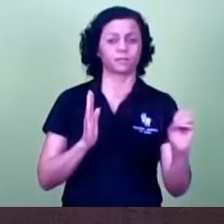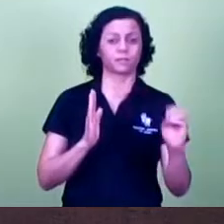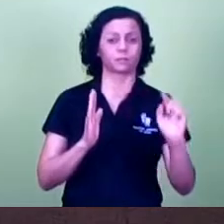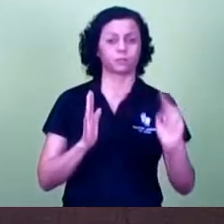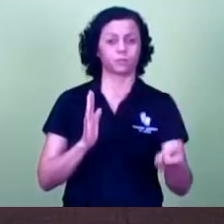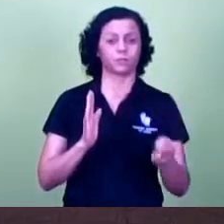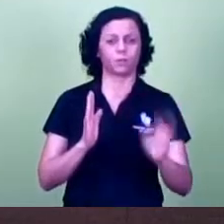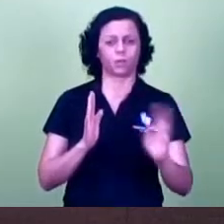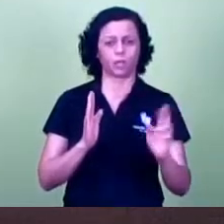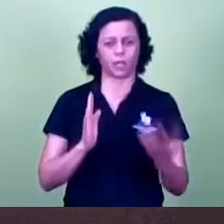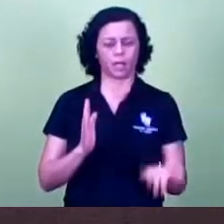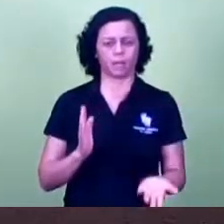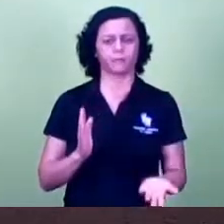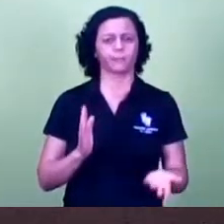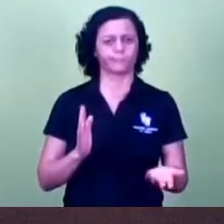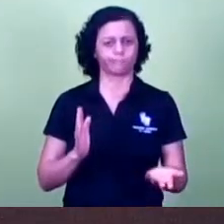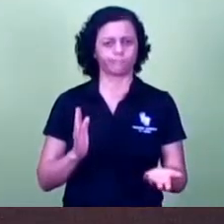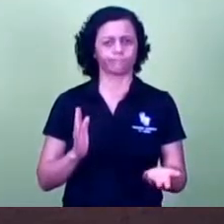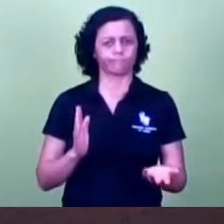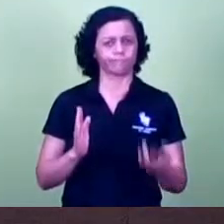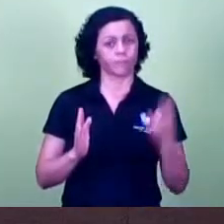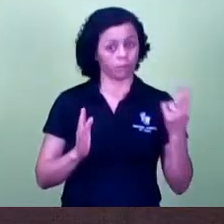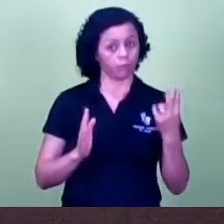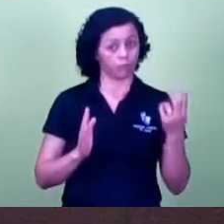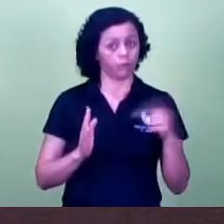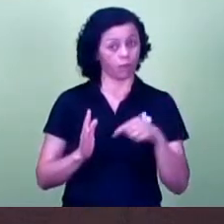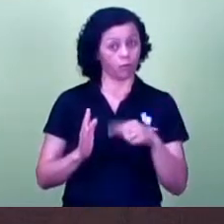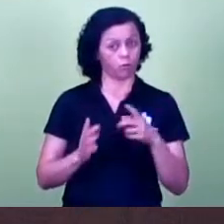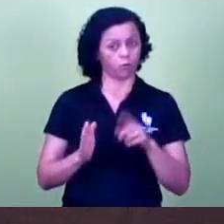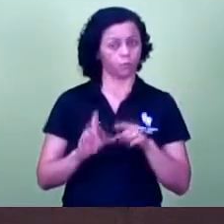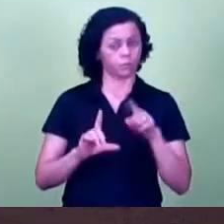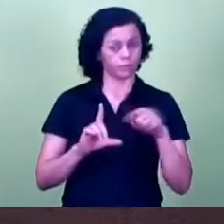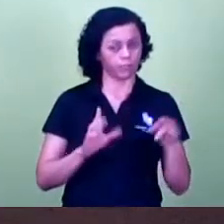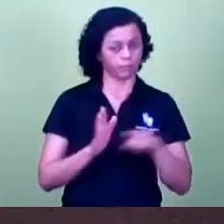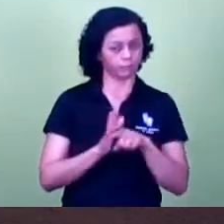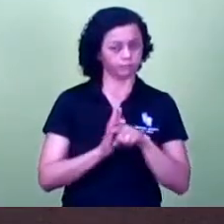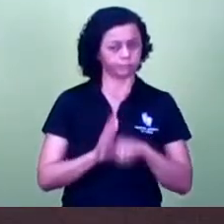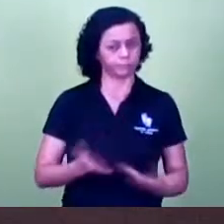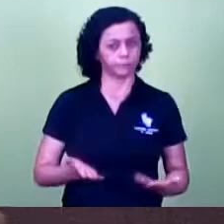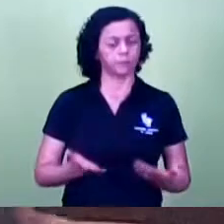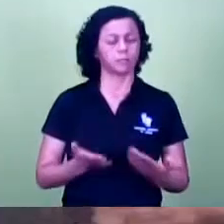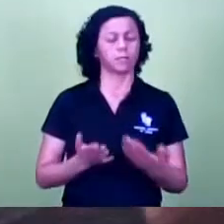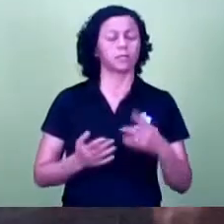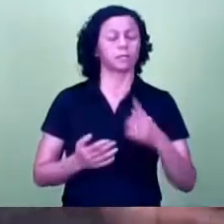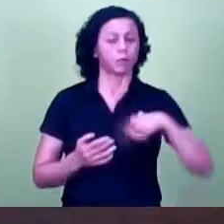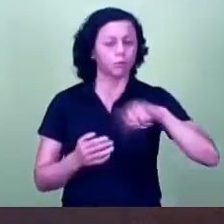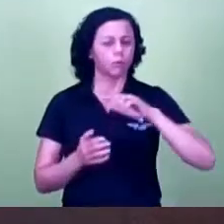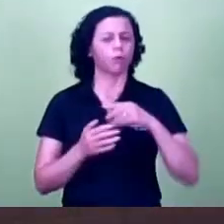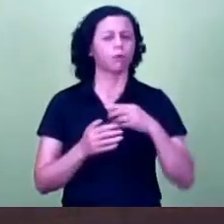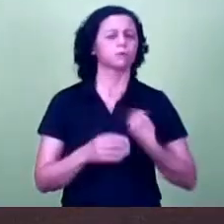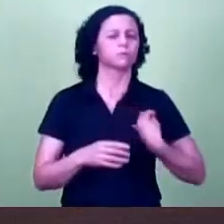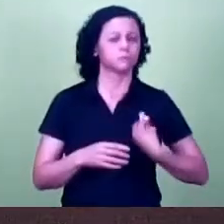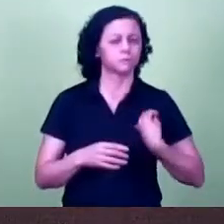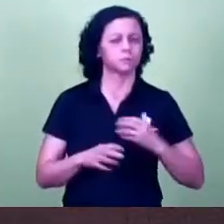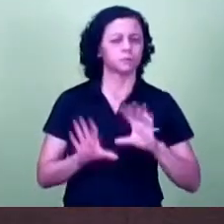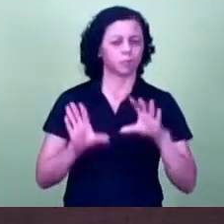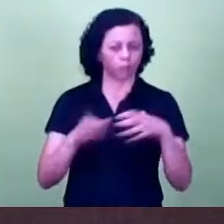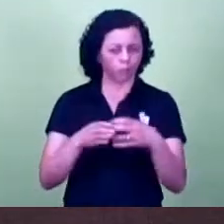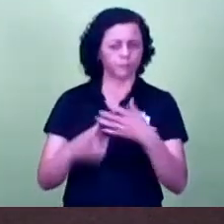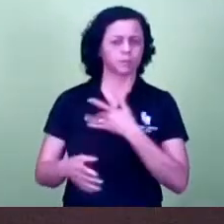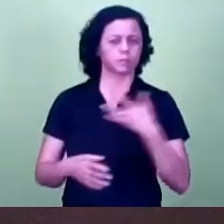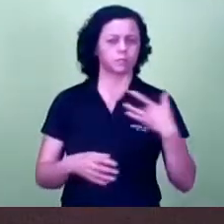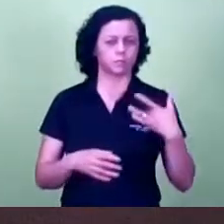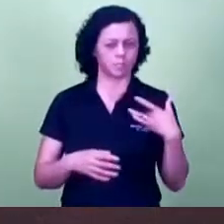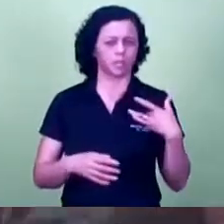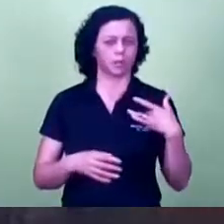o valor estimado aí. Então, assim, nós que estamos participando aí da Comissão de Saúde, juntamente com